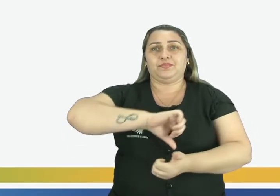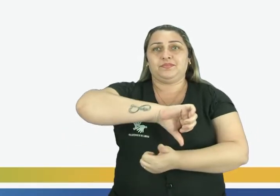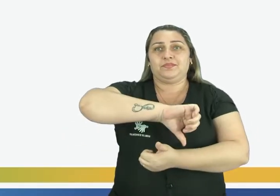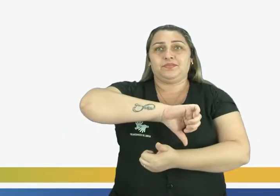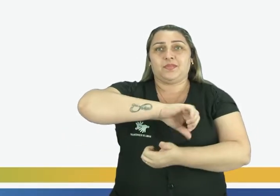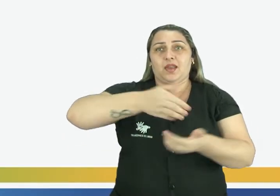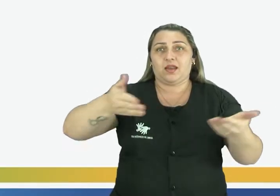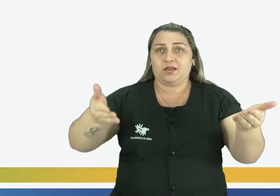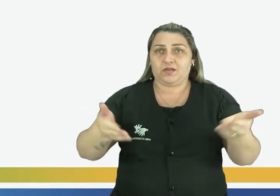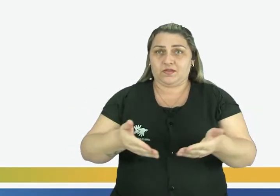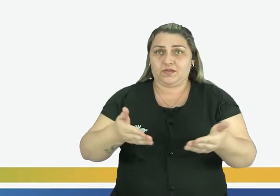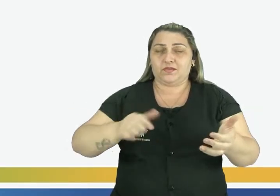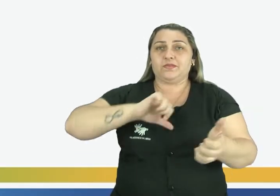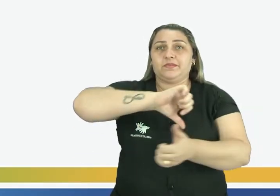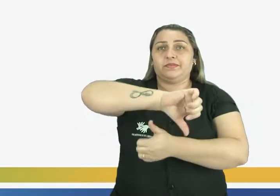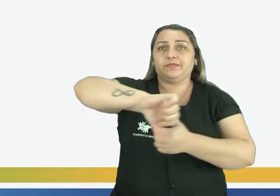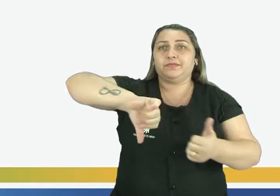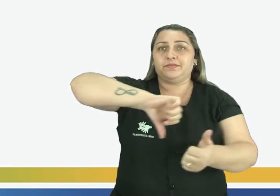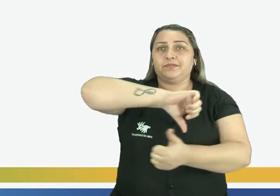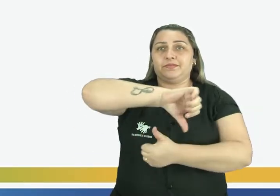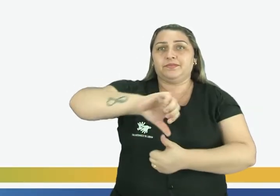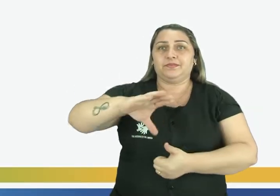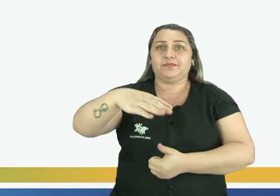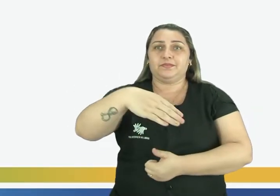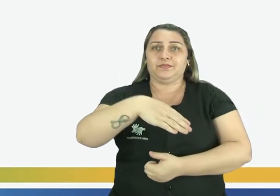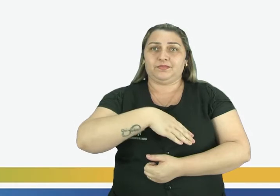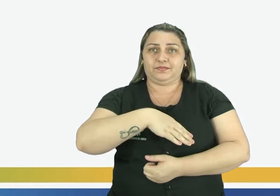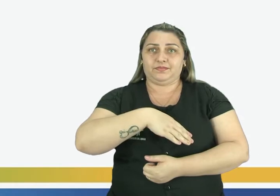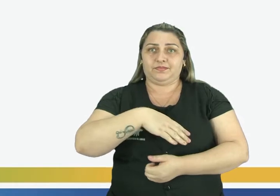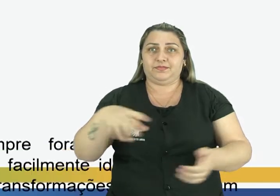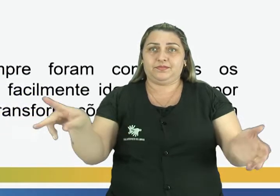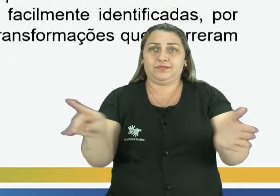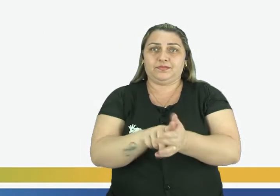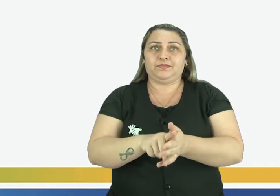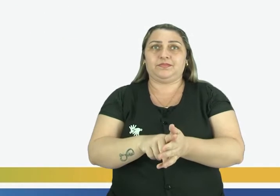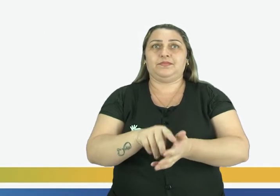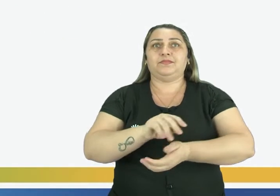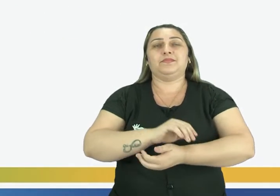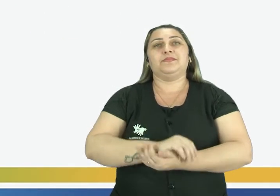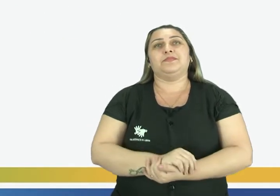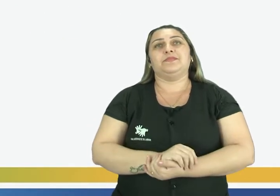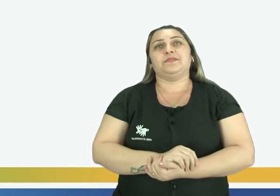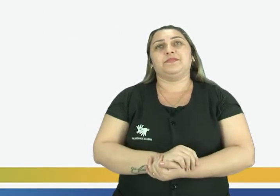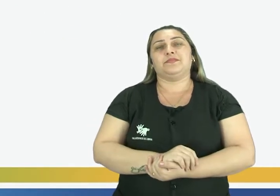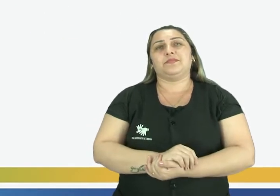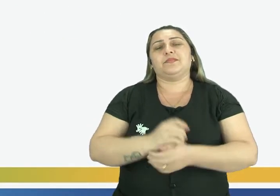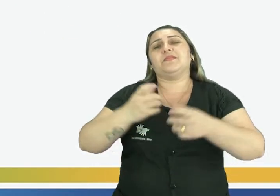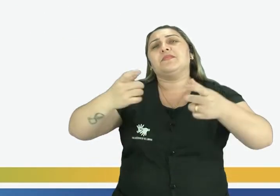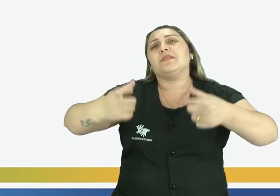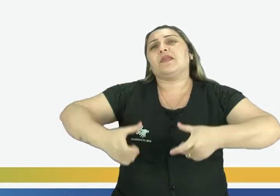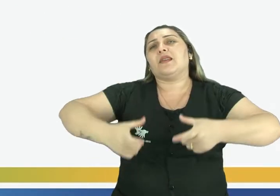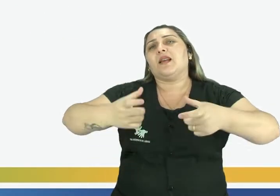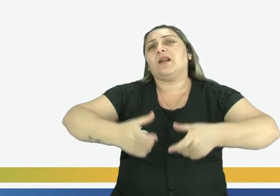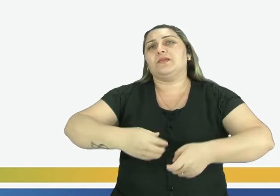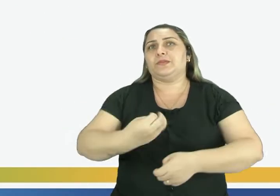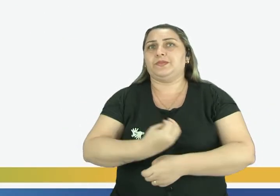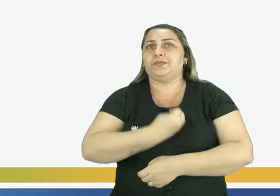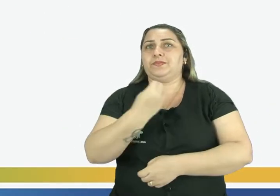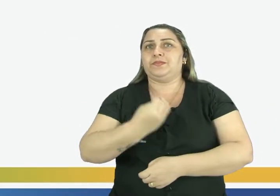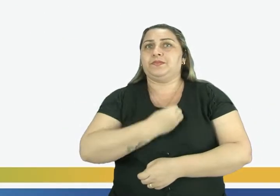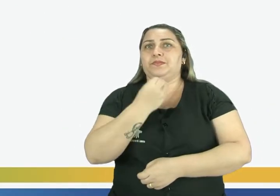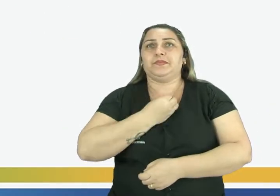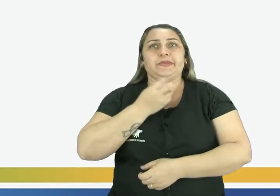E agora nós vamos falar das mudanças na cidade. Os lugares onde